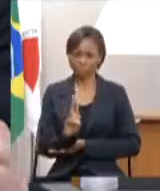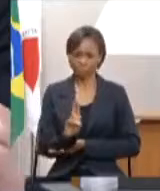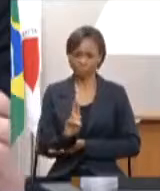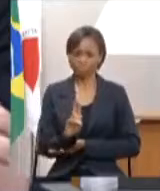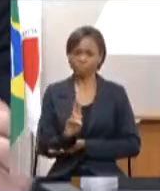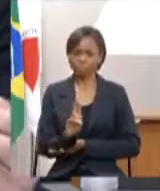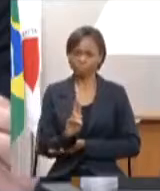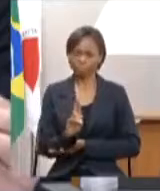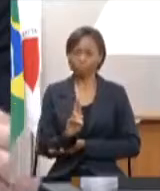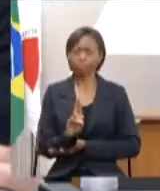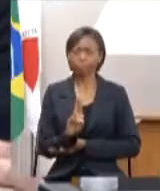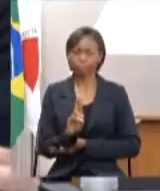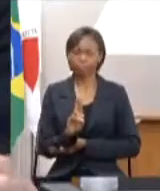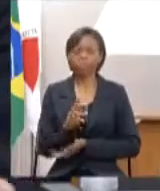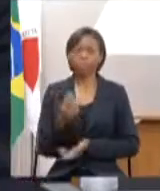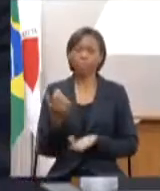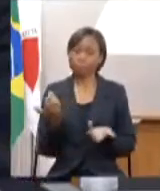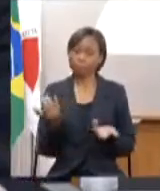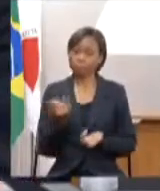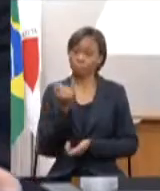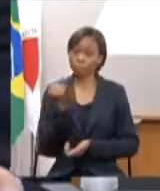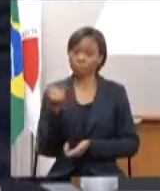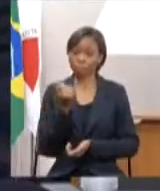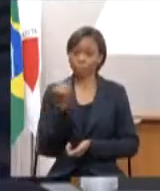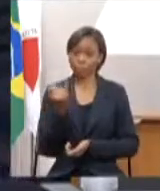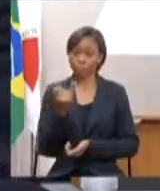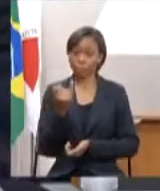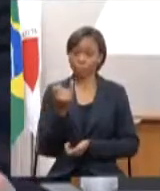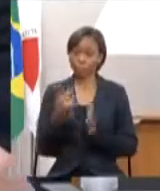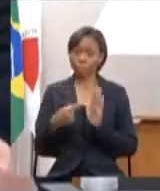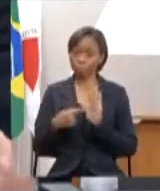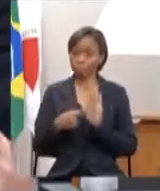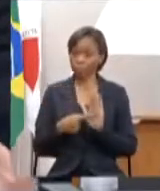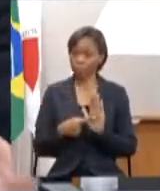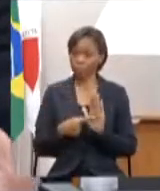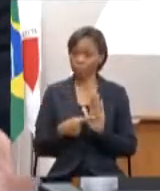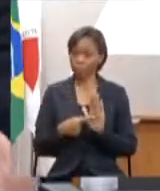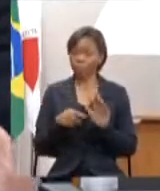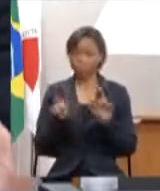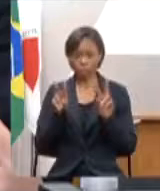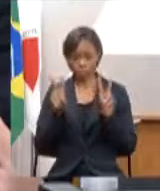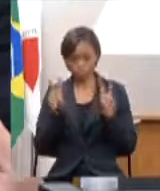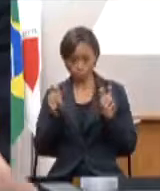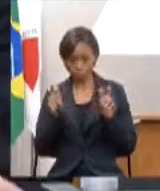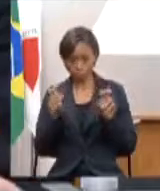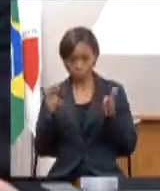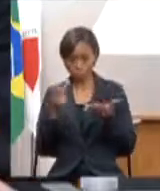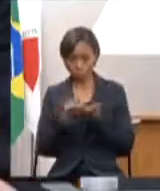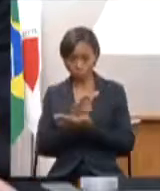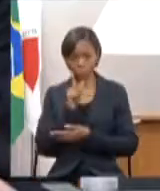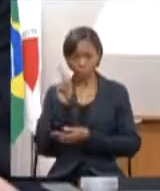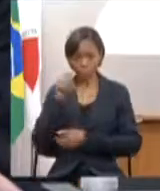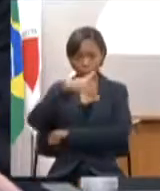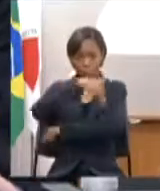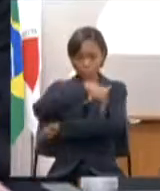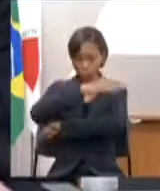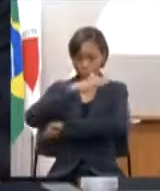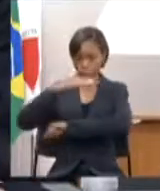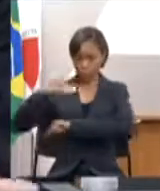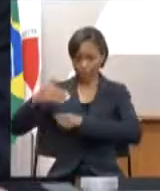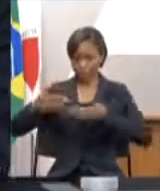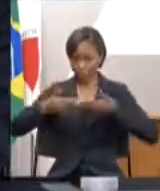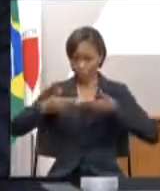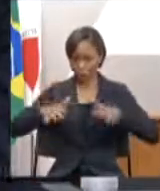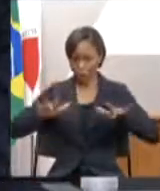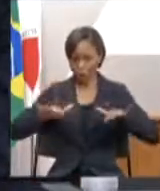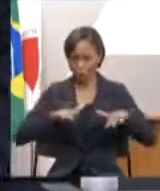que realçar que nesse caso específico do acidente de Brumadinho então primeiro